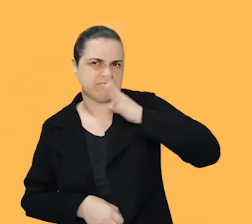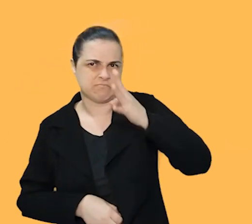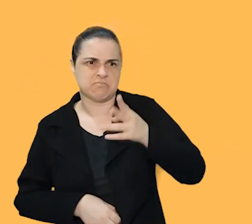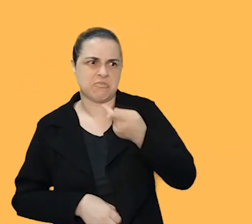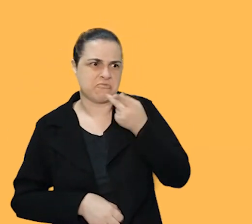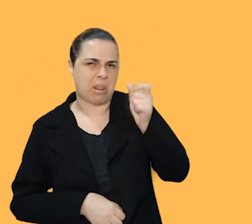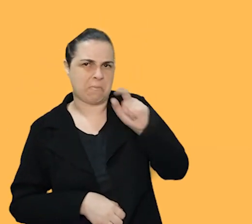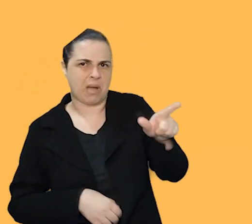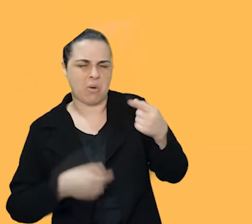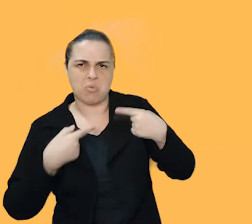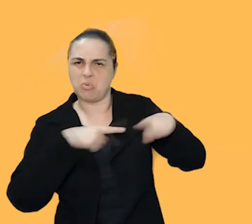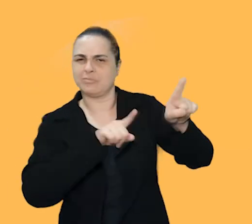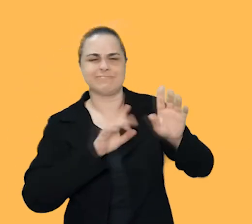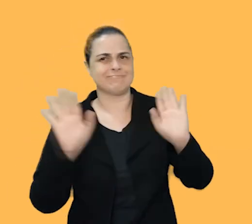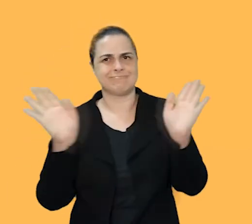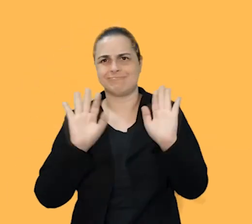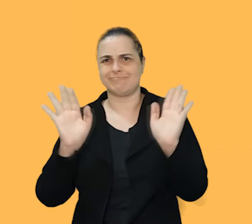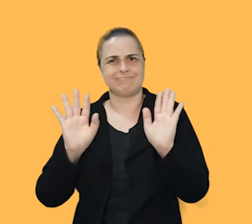disso.